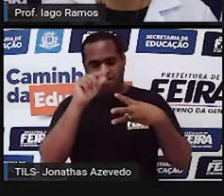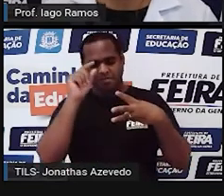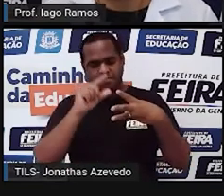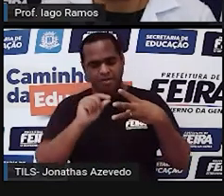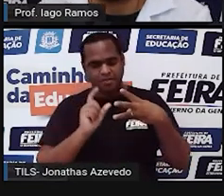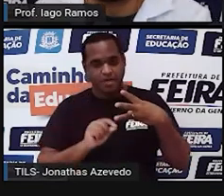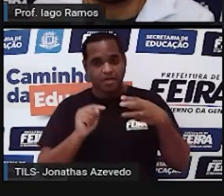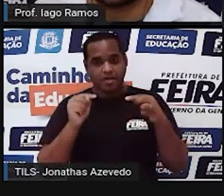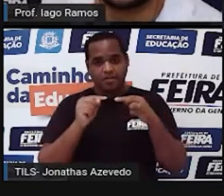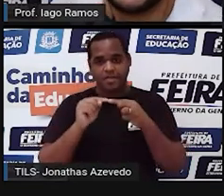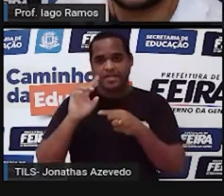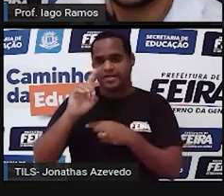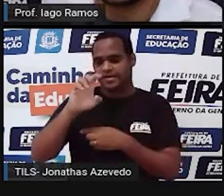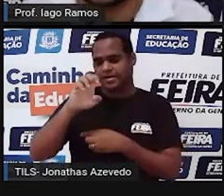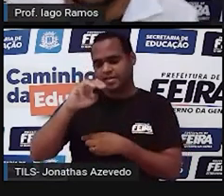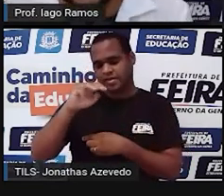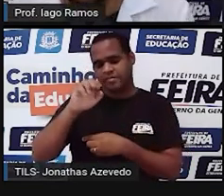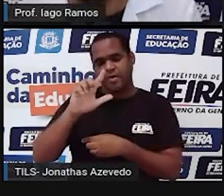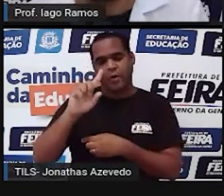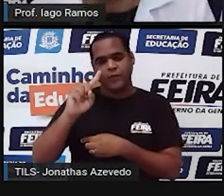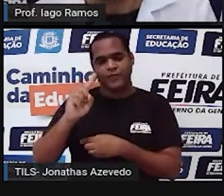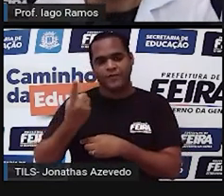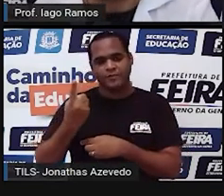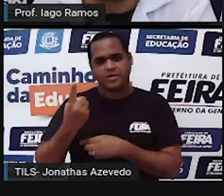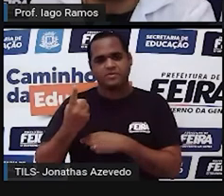usando a representação de número decimal?